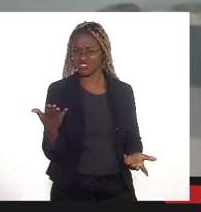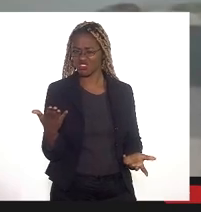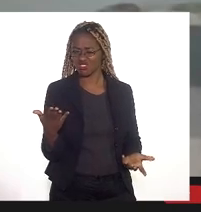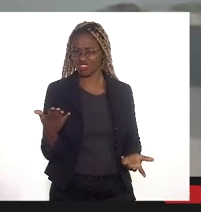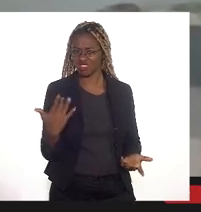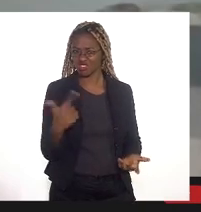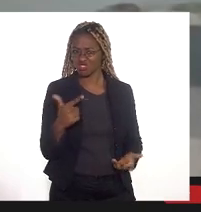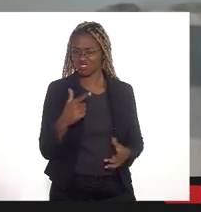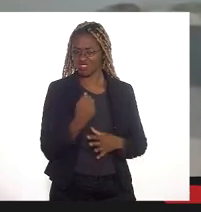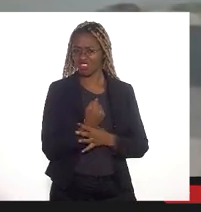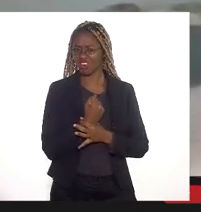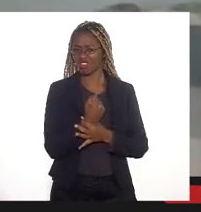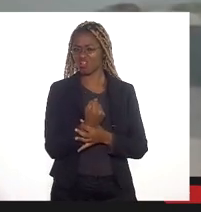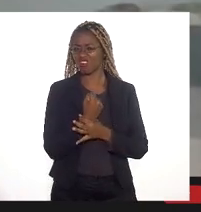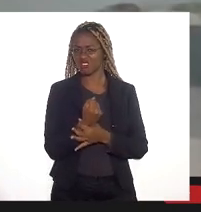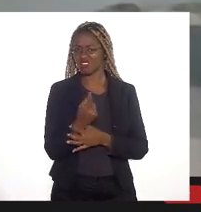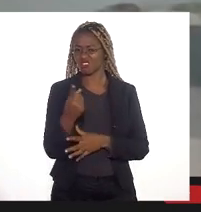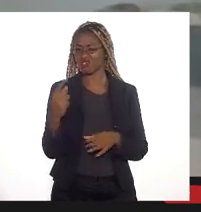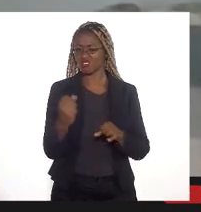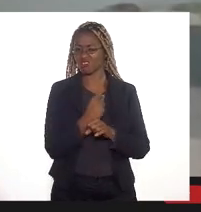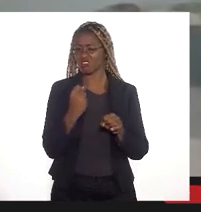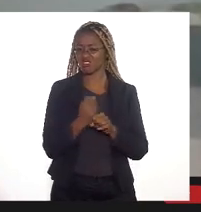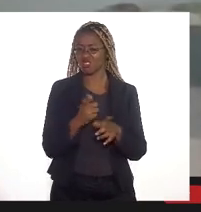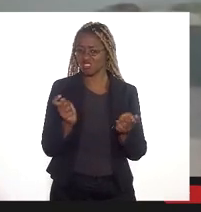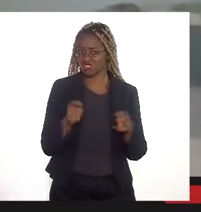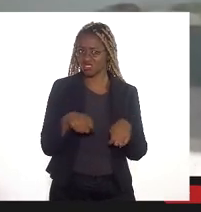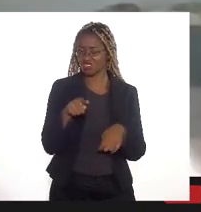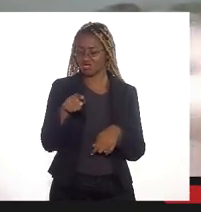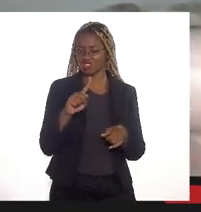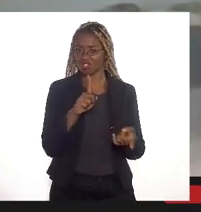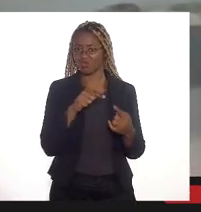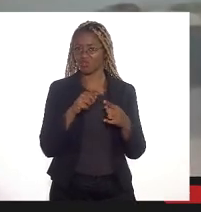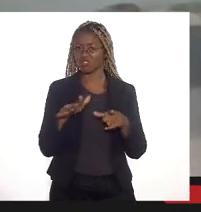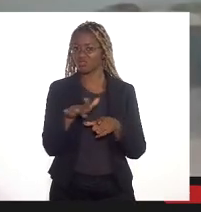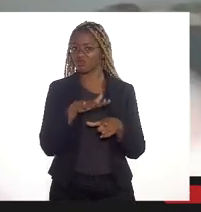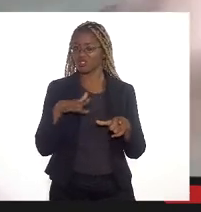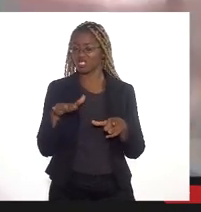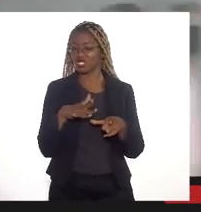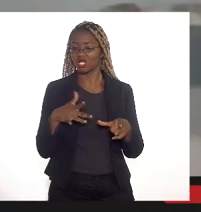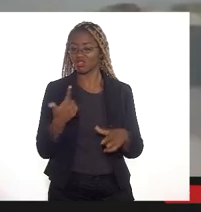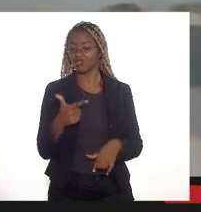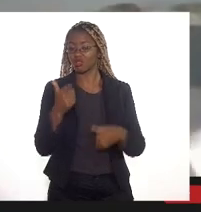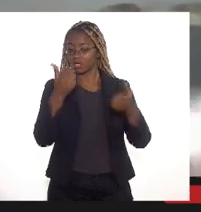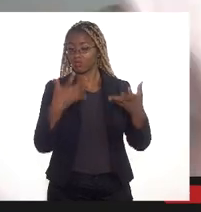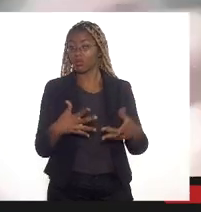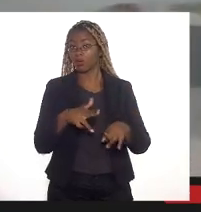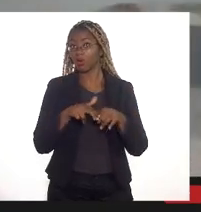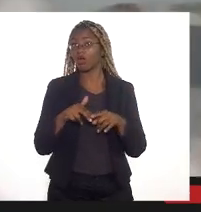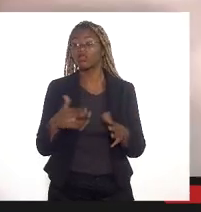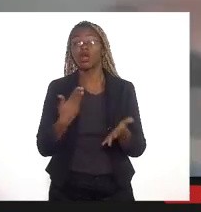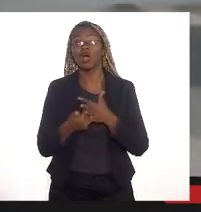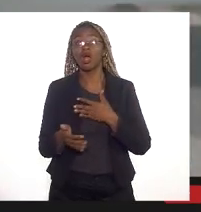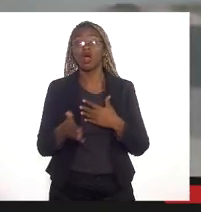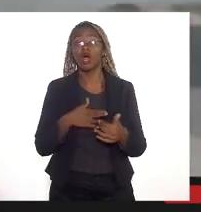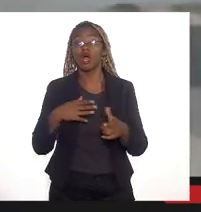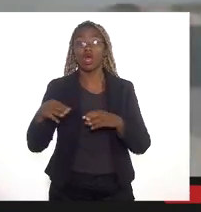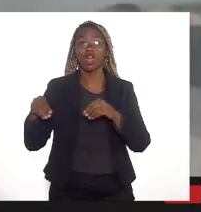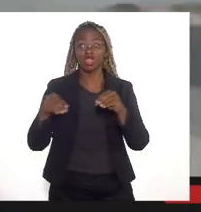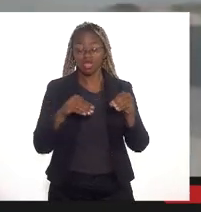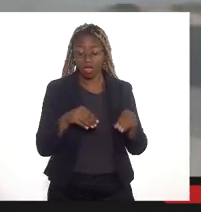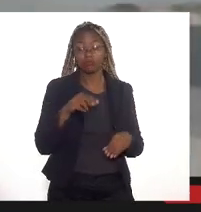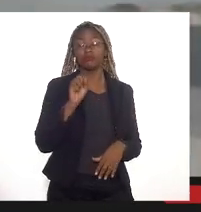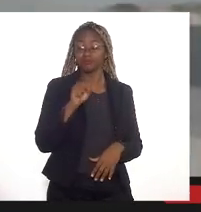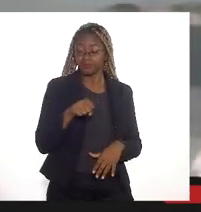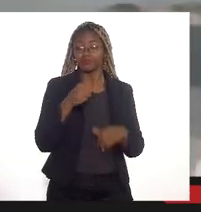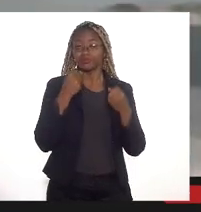garantia de que o empreendimento é viável ambientalmente não justifica porque qualquer aterro na região vai sobrecarregar